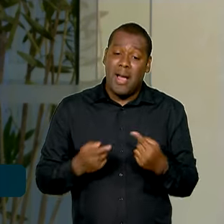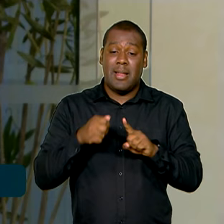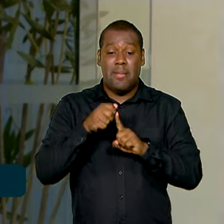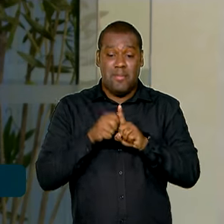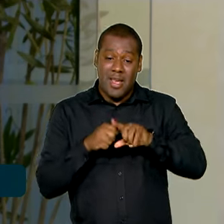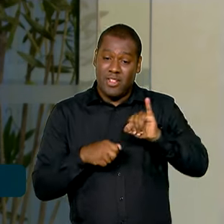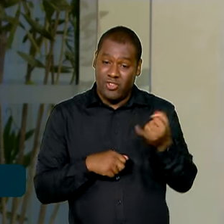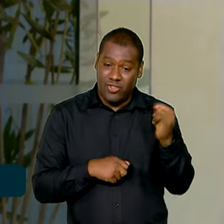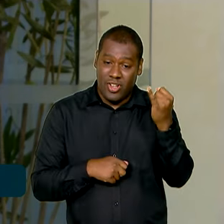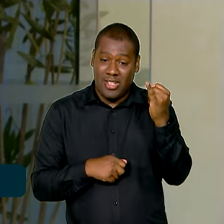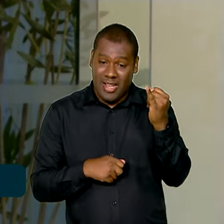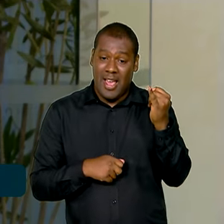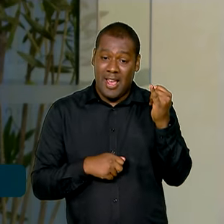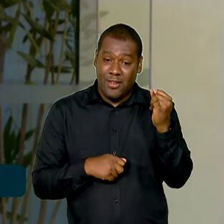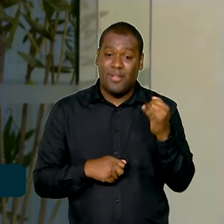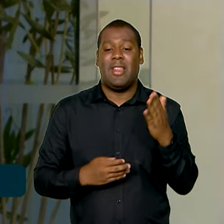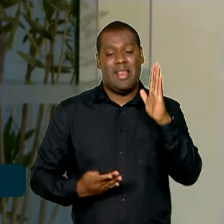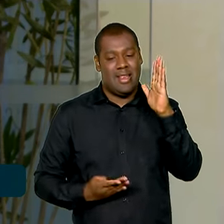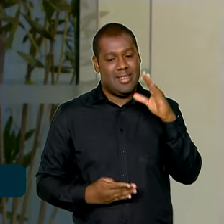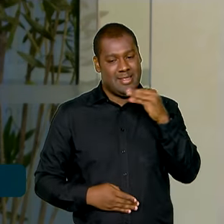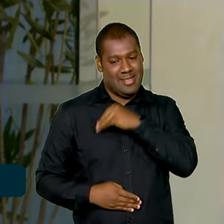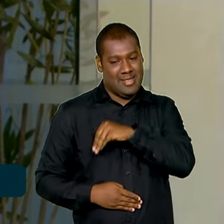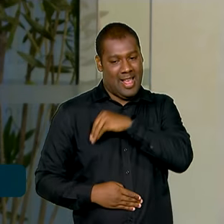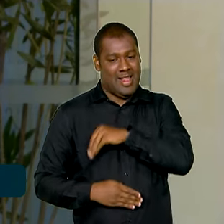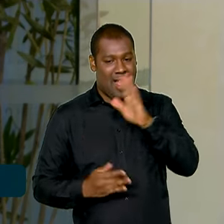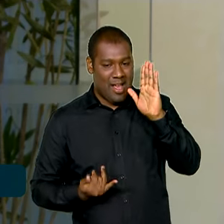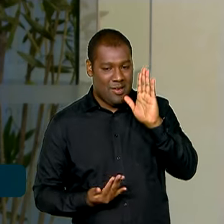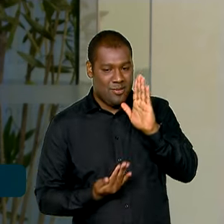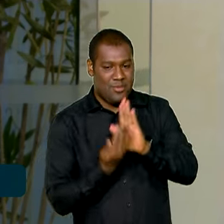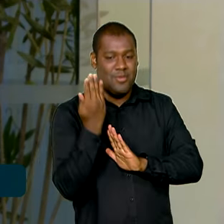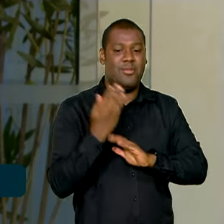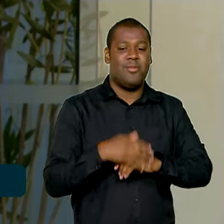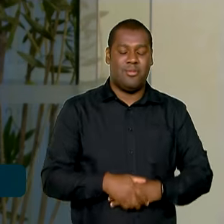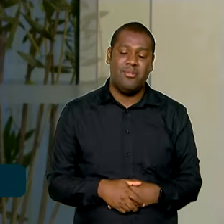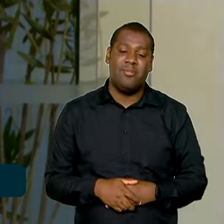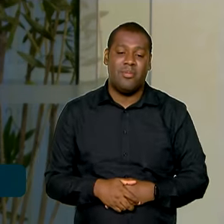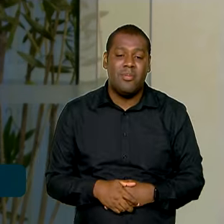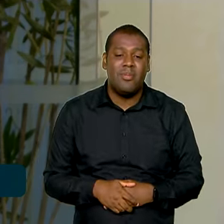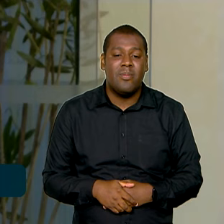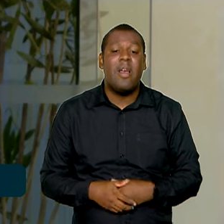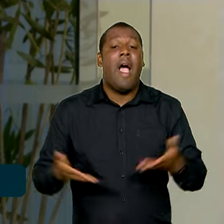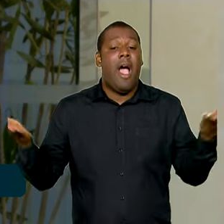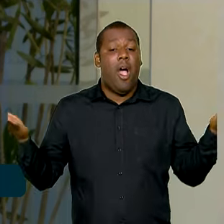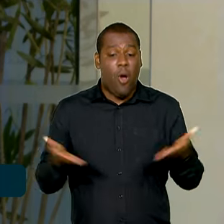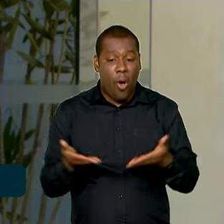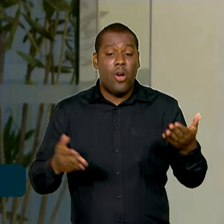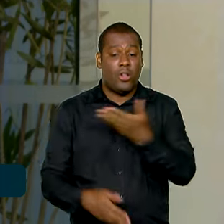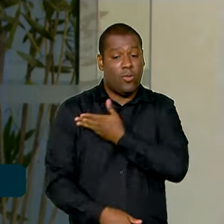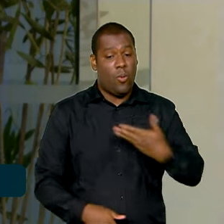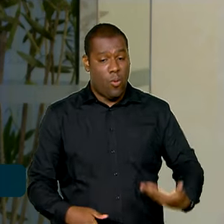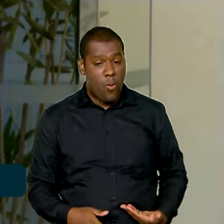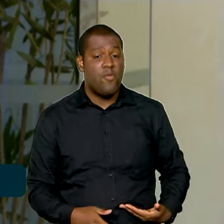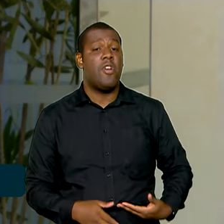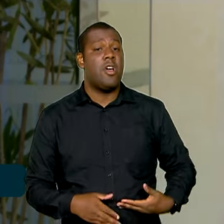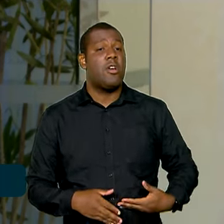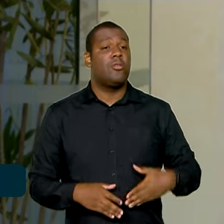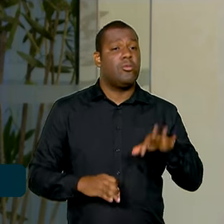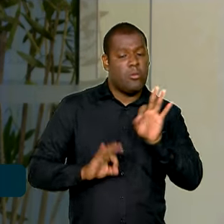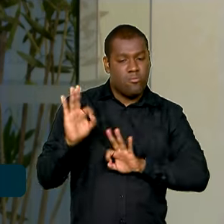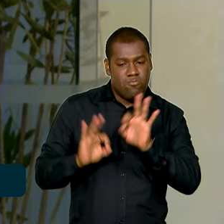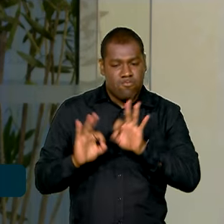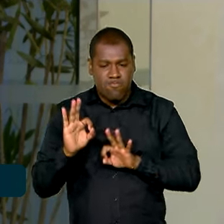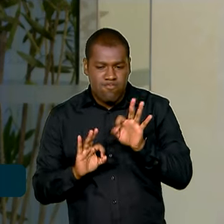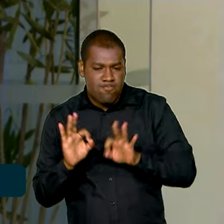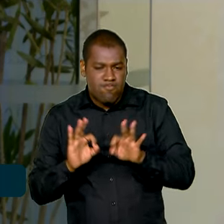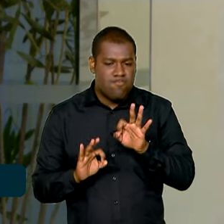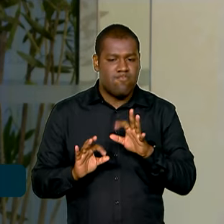e então essa isenção ficou anulada. Agora, para que isso não aconteça, o governo então está fazendo esses cálculos. Por quê?